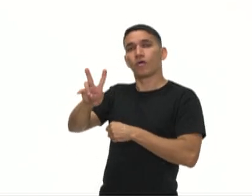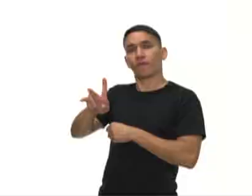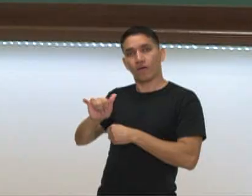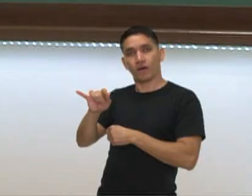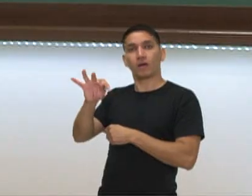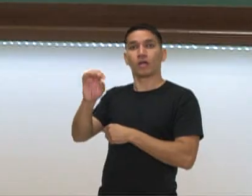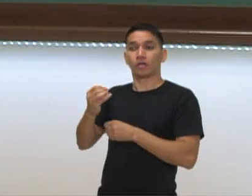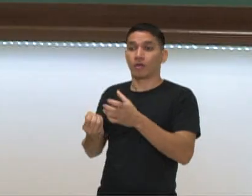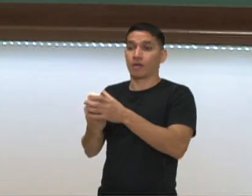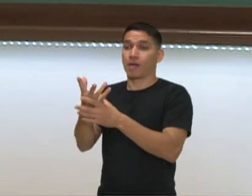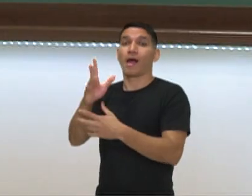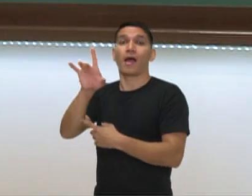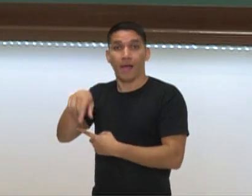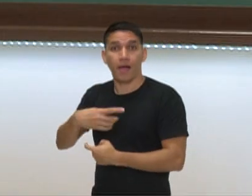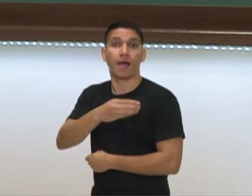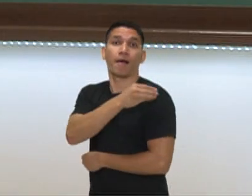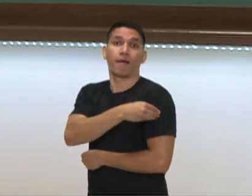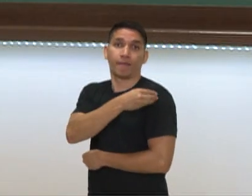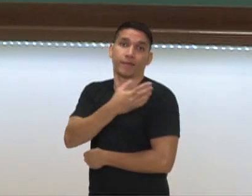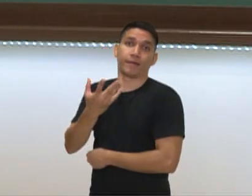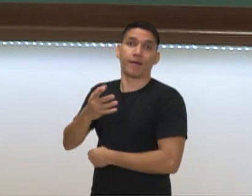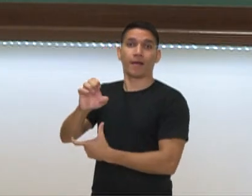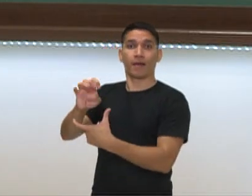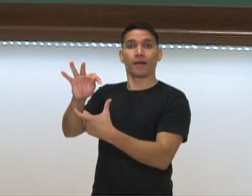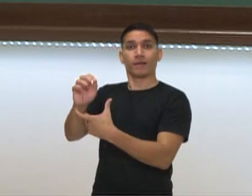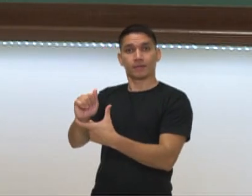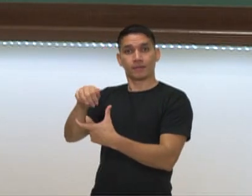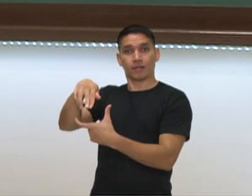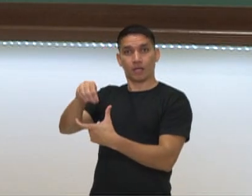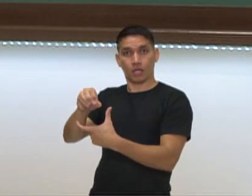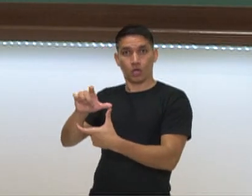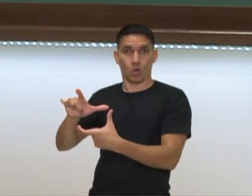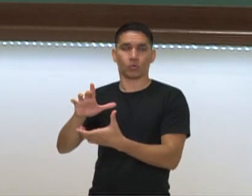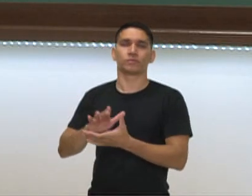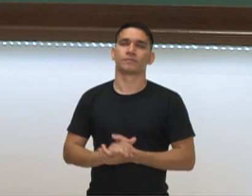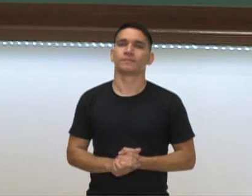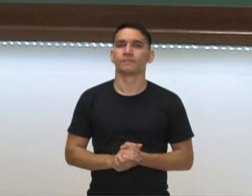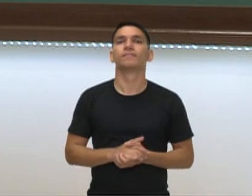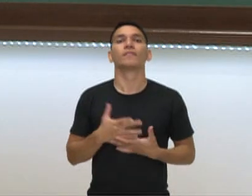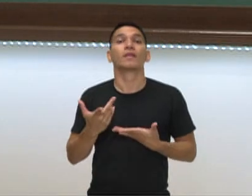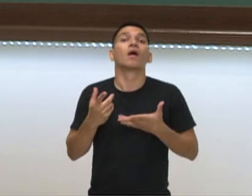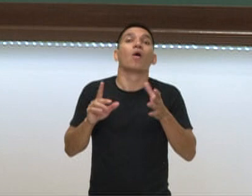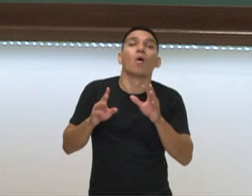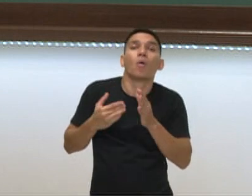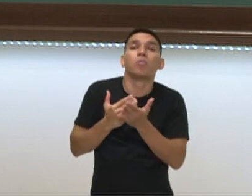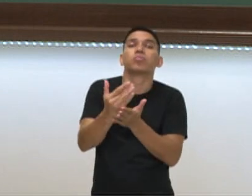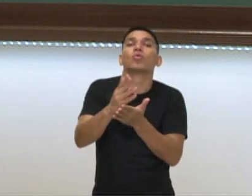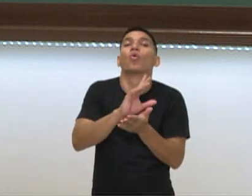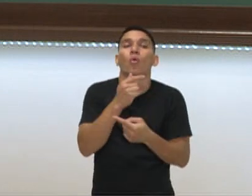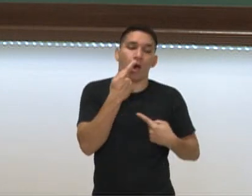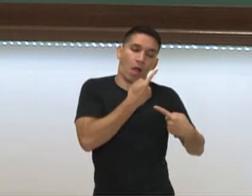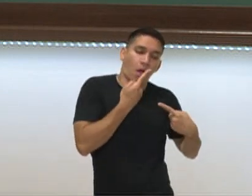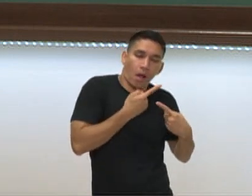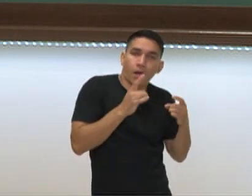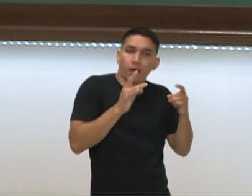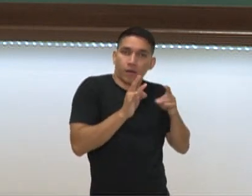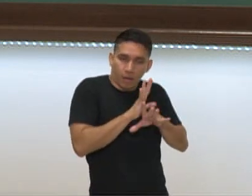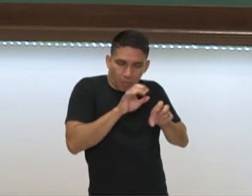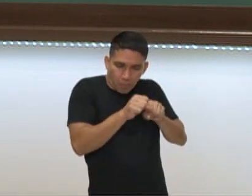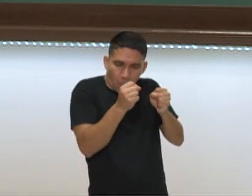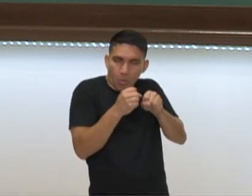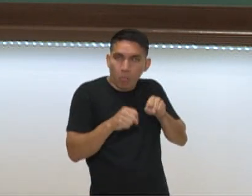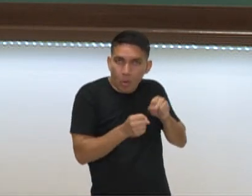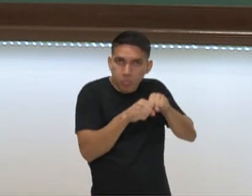o chamado etanol, que seria o álcool etílico que a gente conhece. Então acaba a partir do açúcar, a partir dessa glicose,